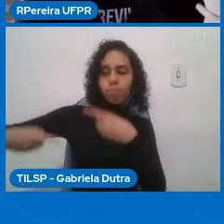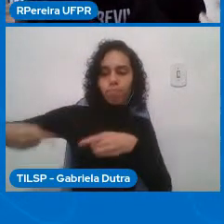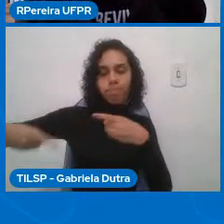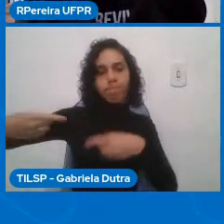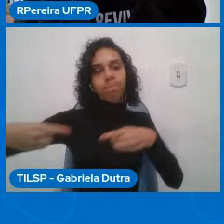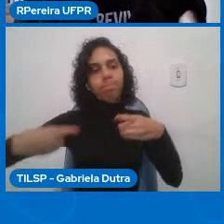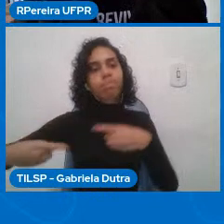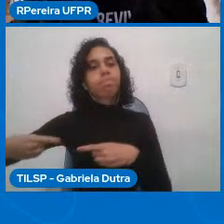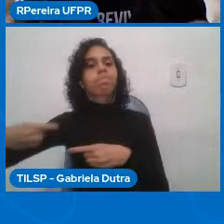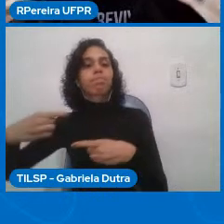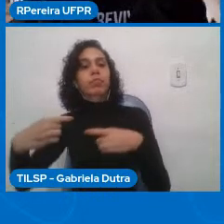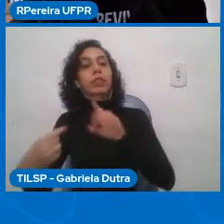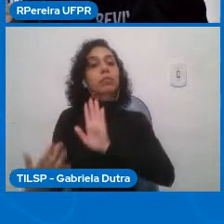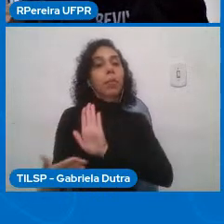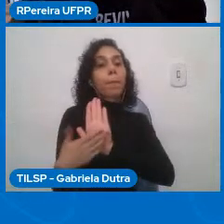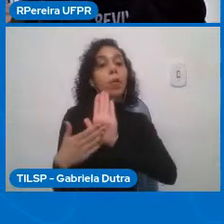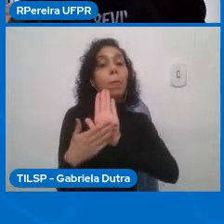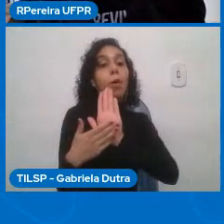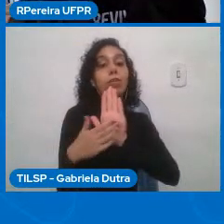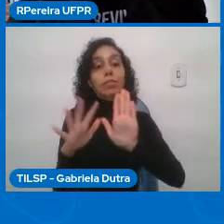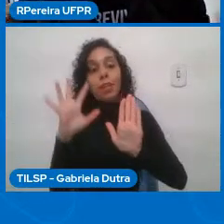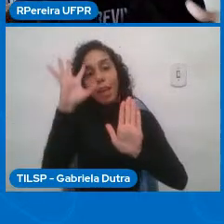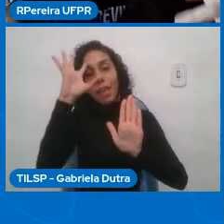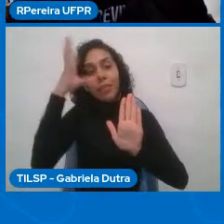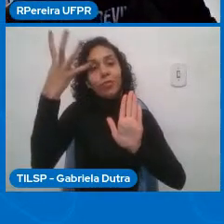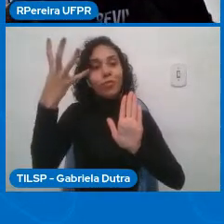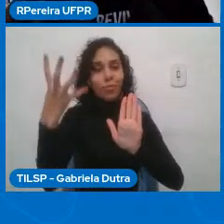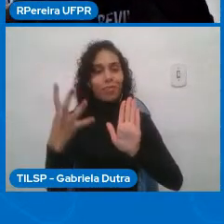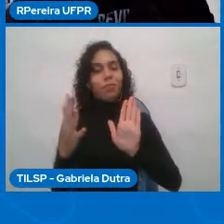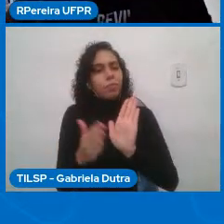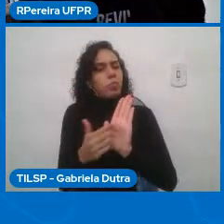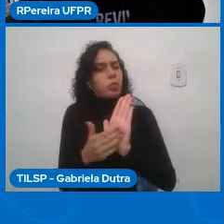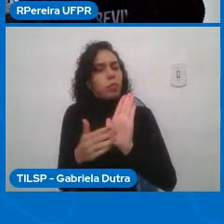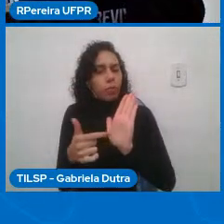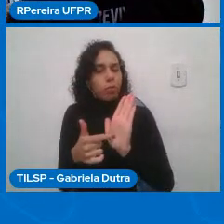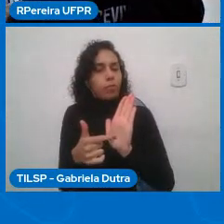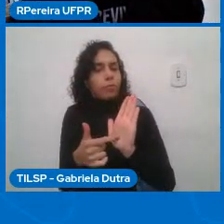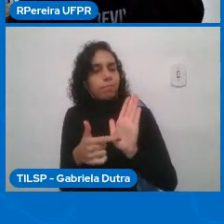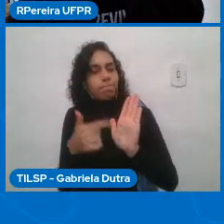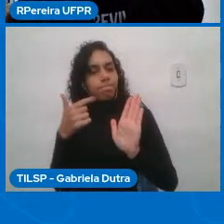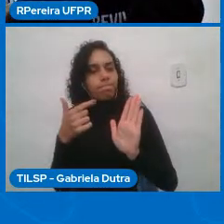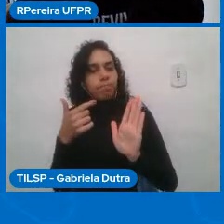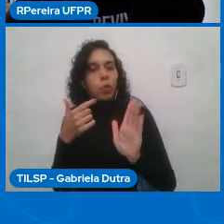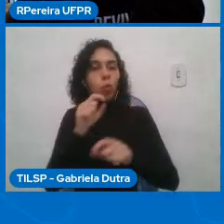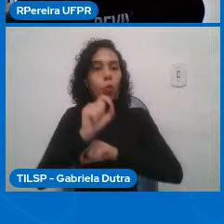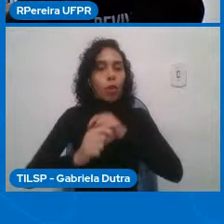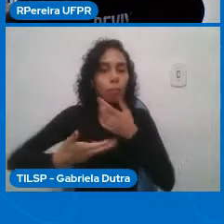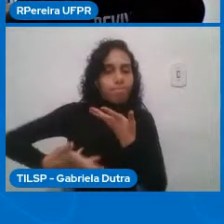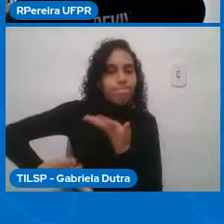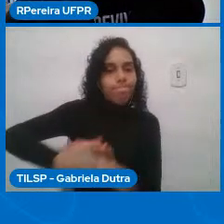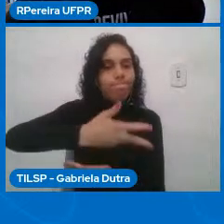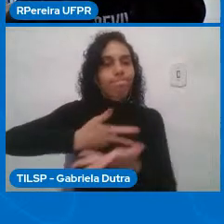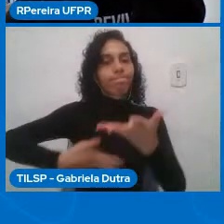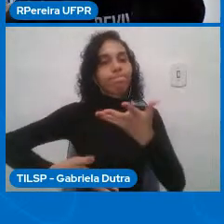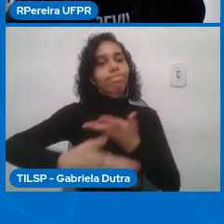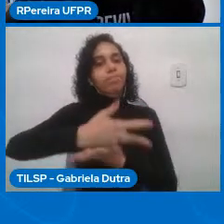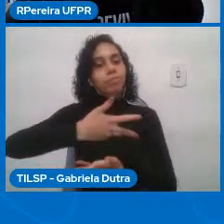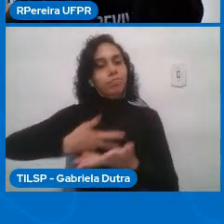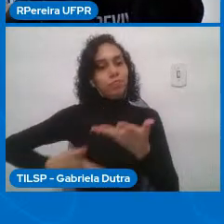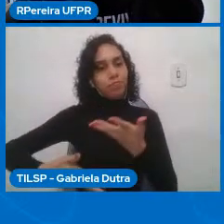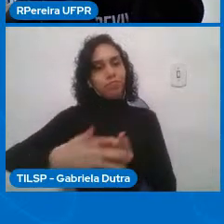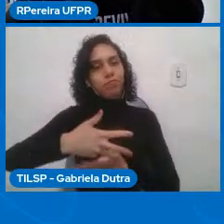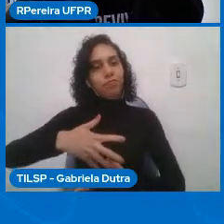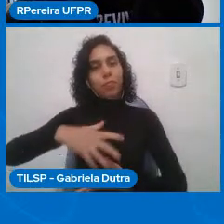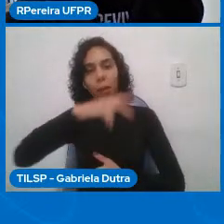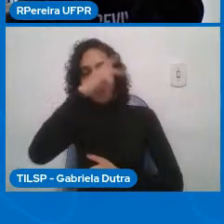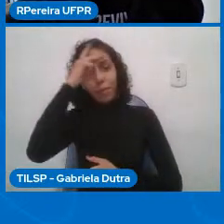essa proposta de solução ser então discutida socializada com todas as pessoas da